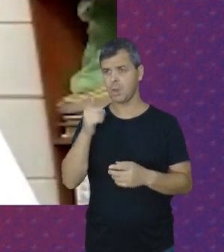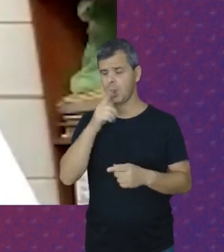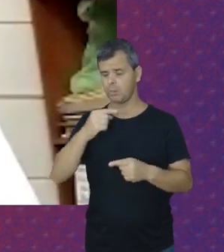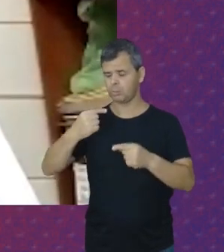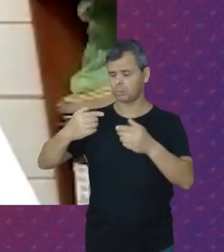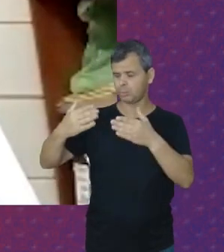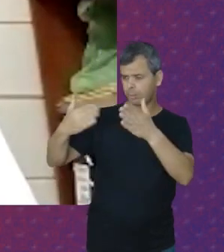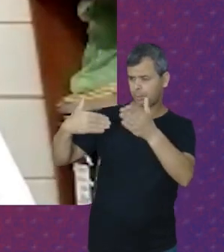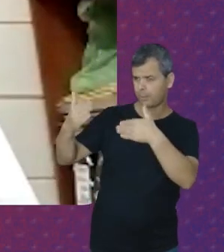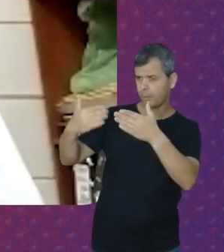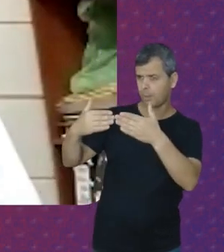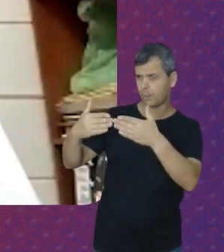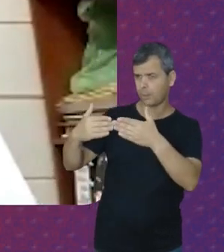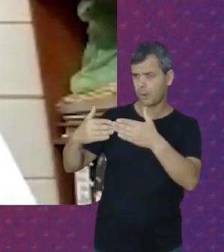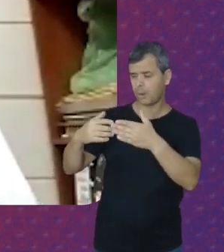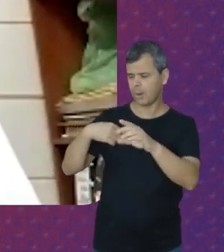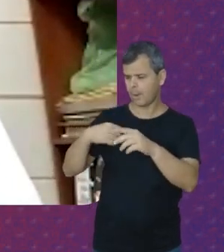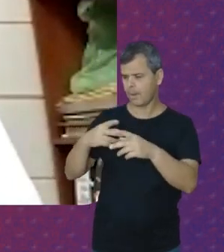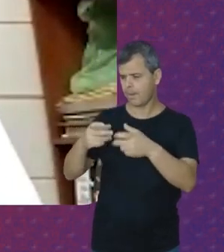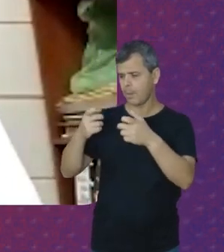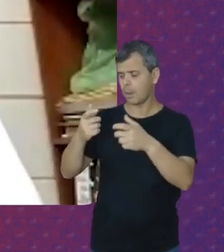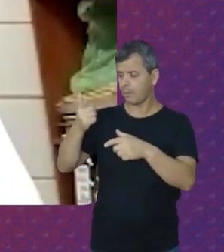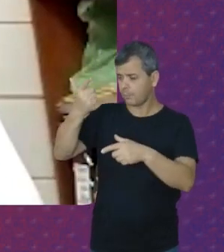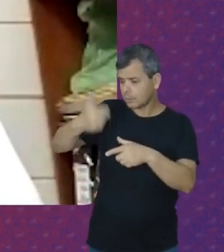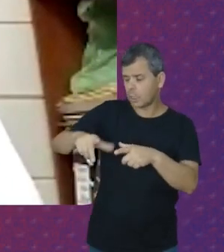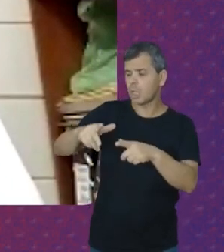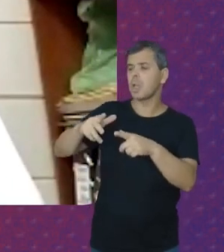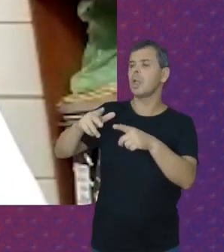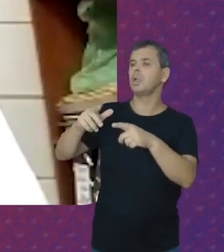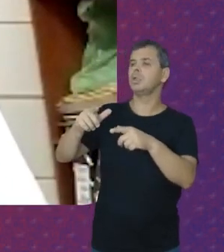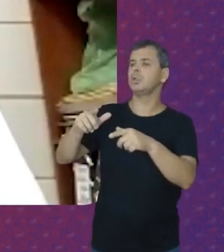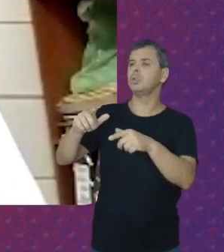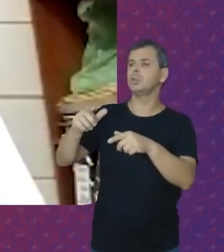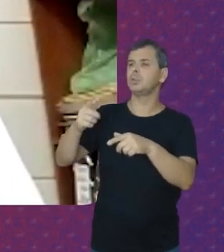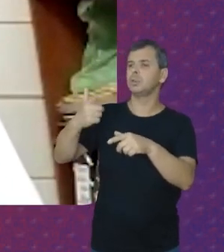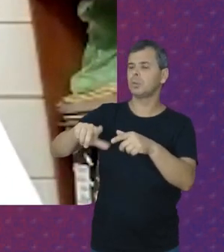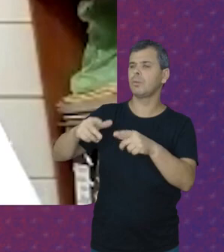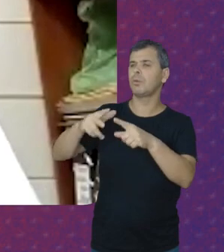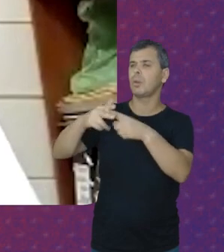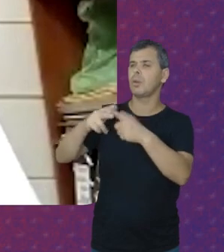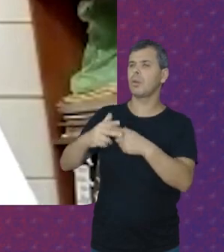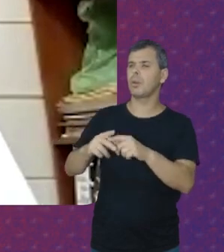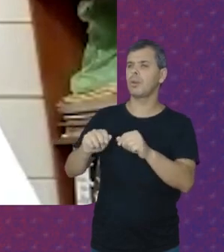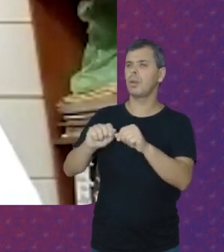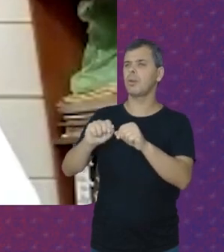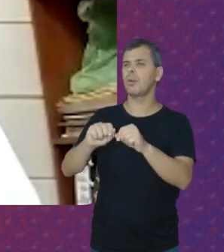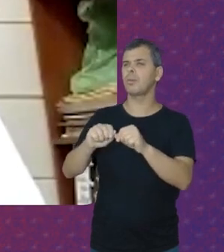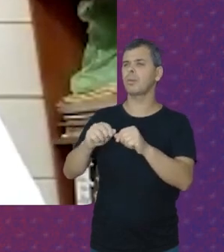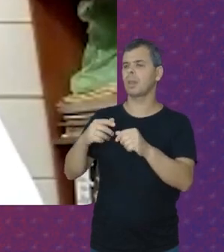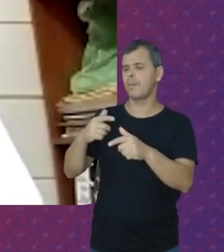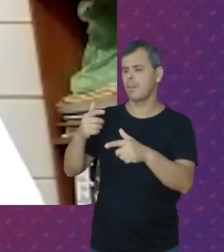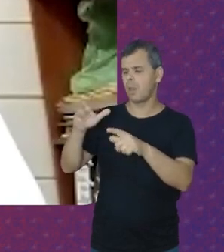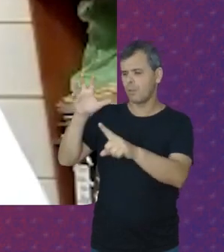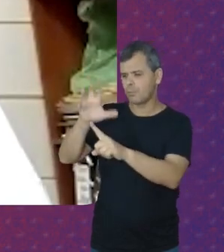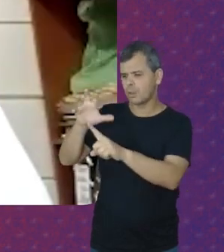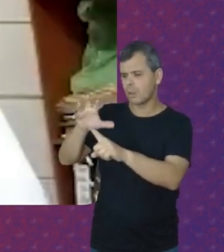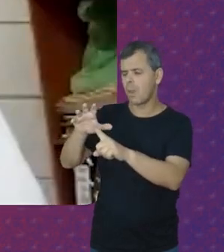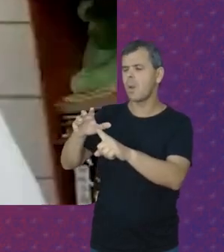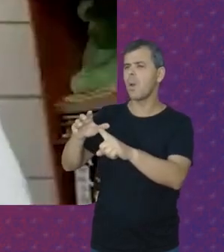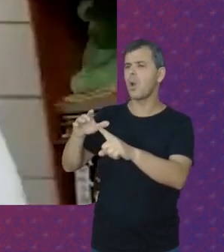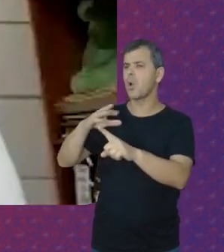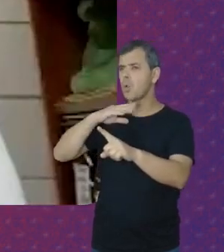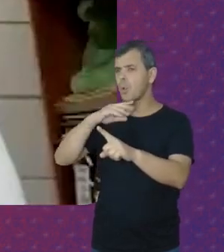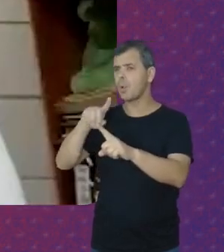dialogar E rever Essas duas Reformas Que prejudicou Tanto A classe Trabalhadora Prejudicou